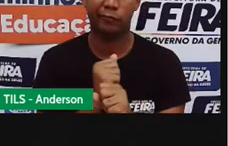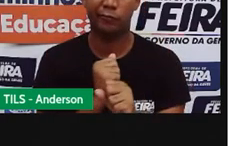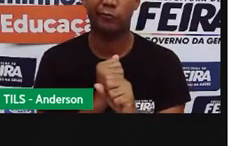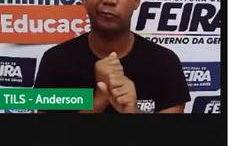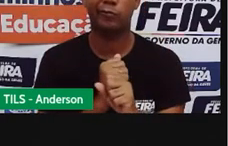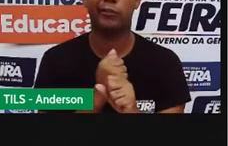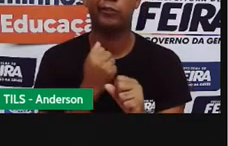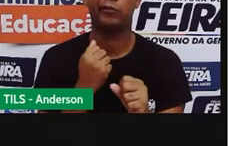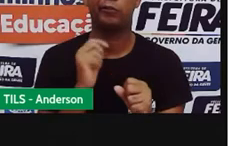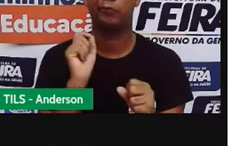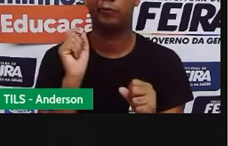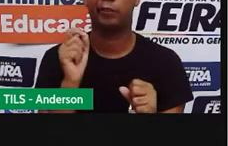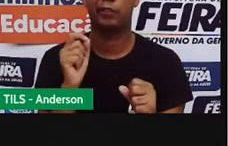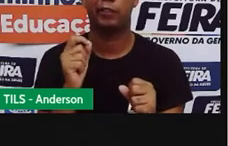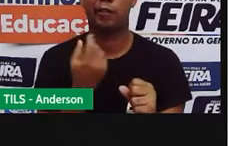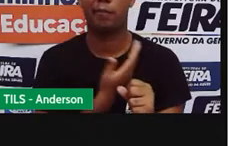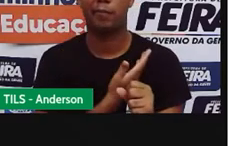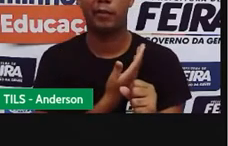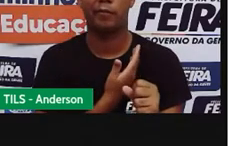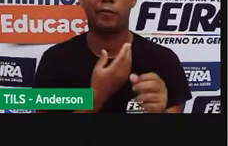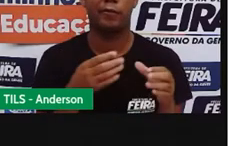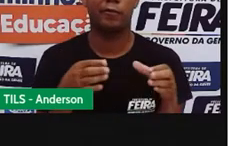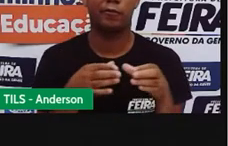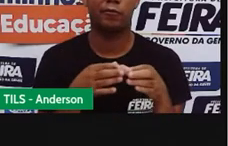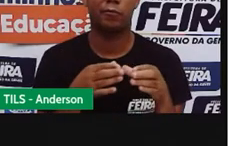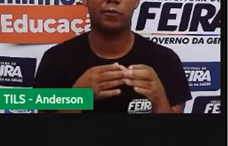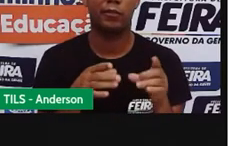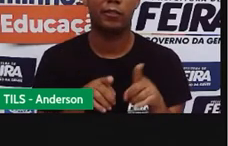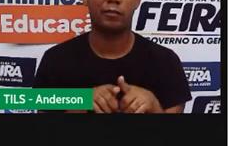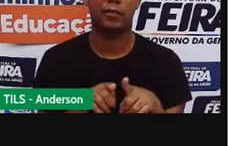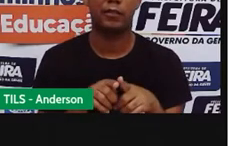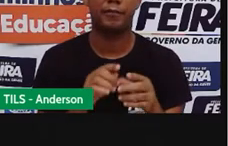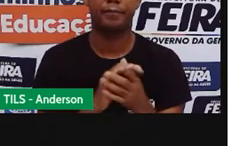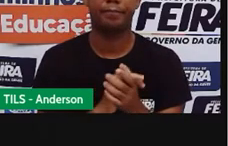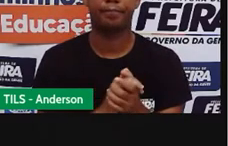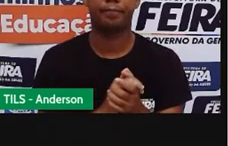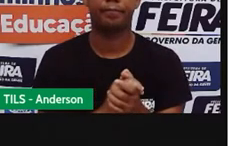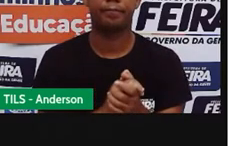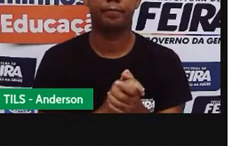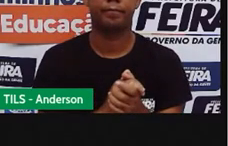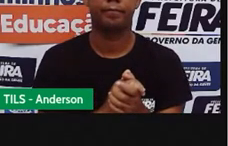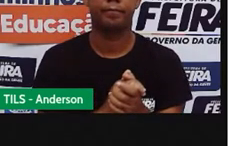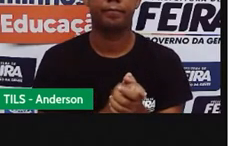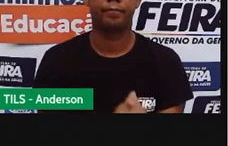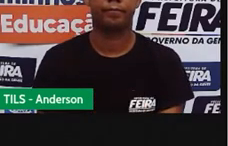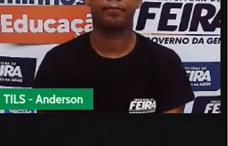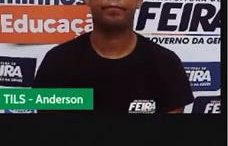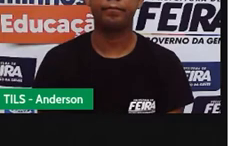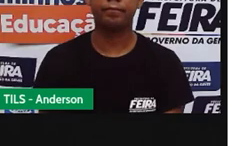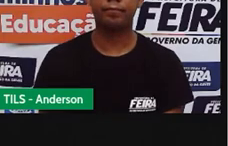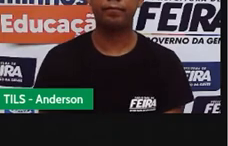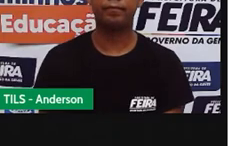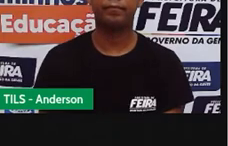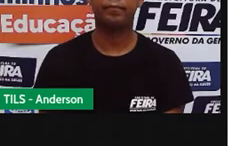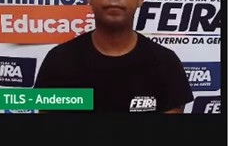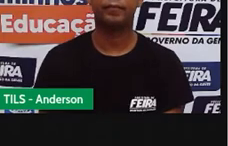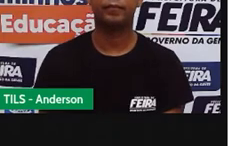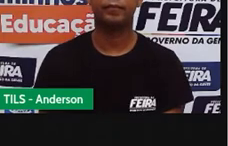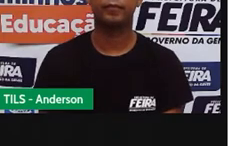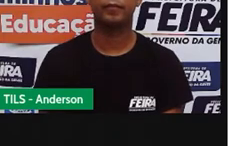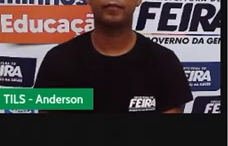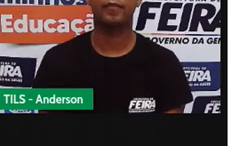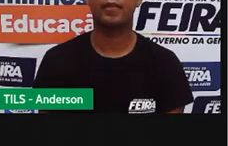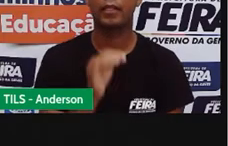dos seus amigos. Eles são resistentes durante um bom tempo. Dependendo do